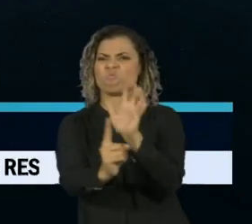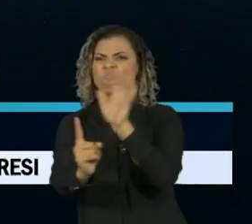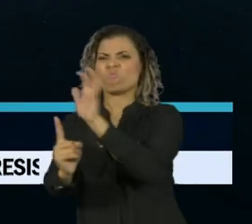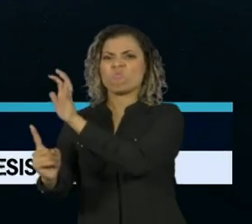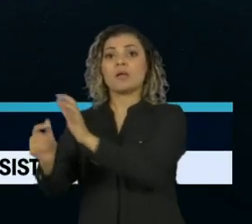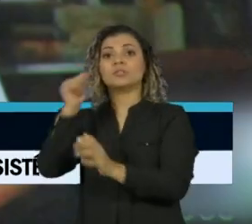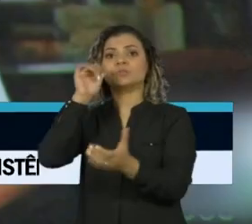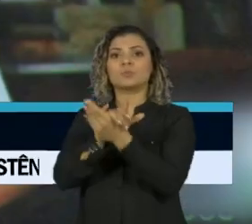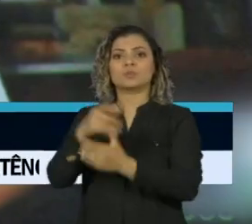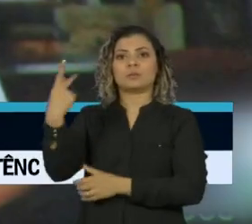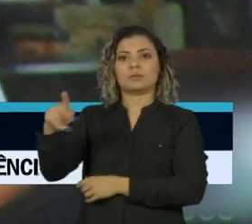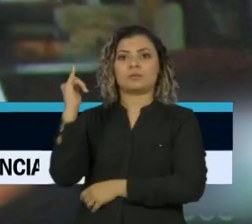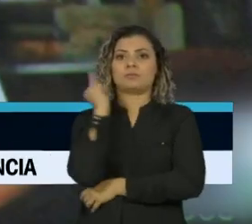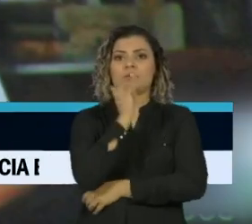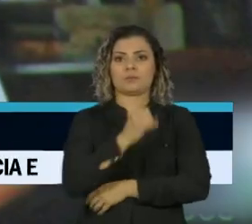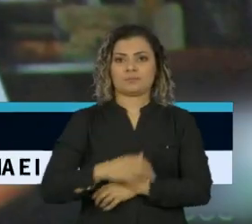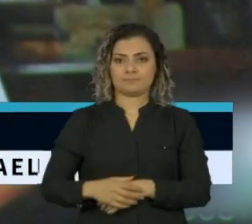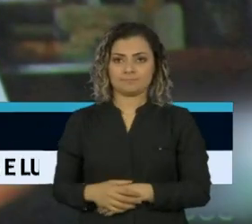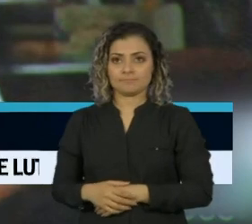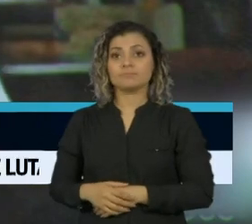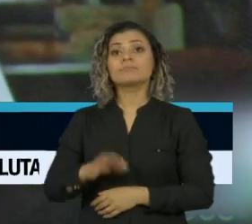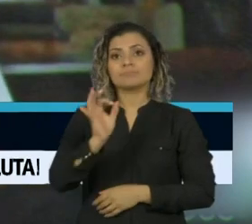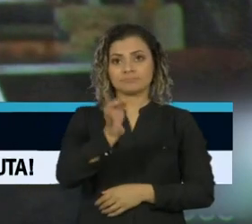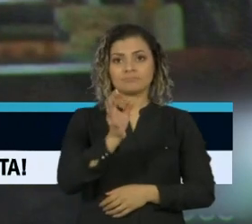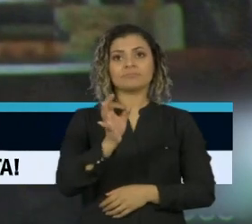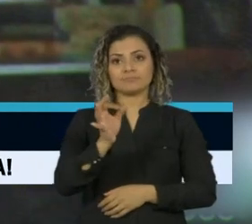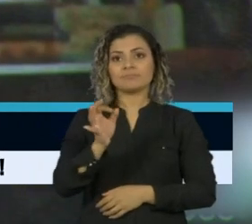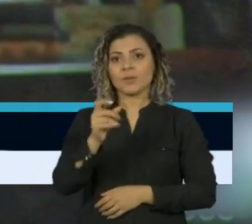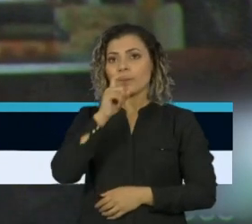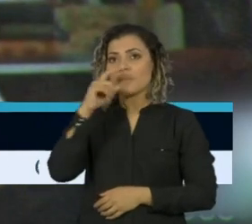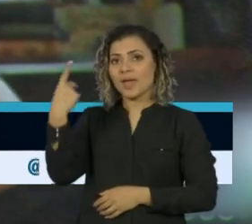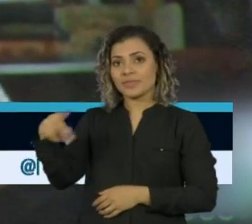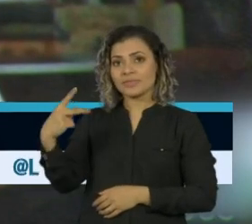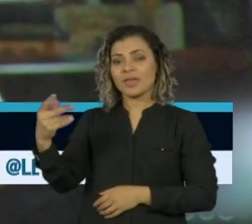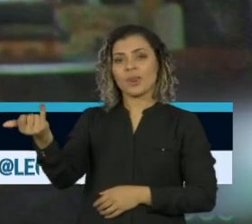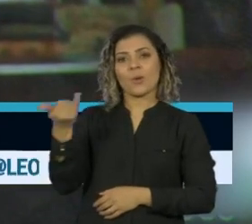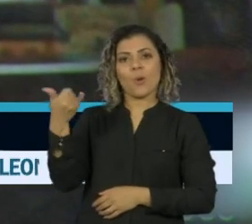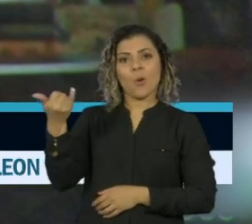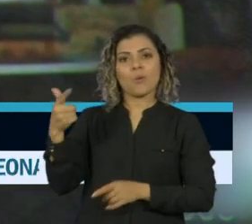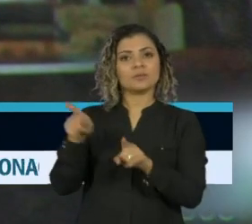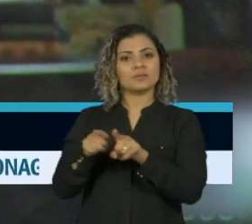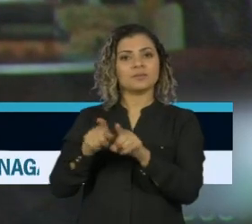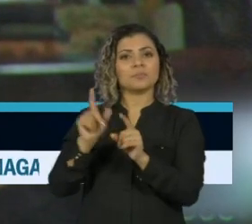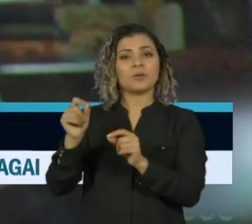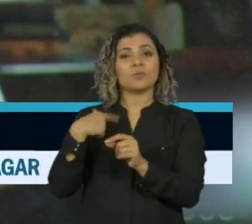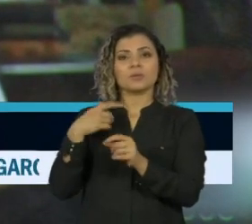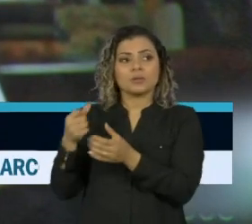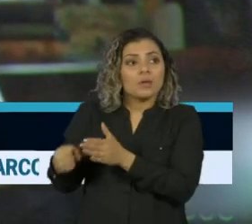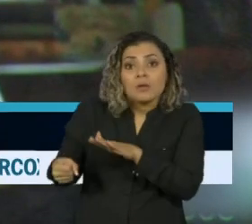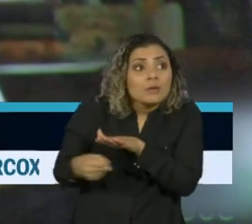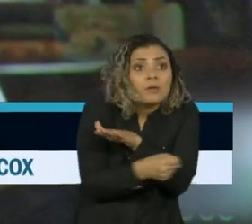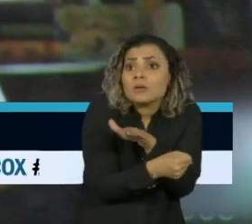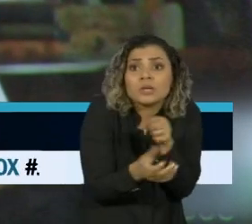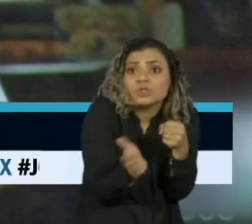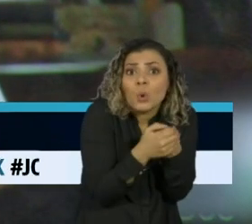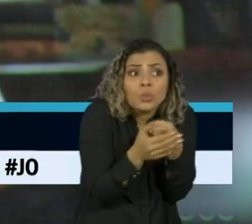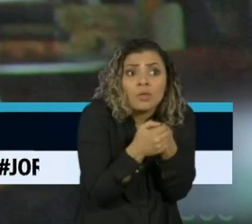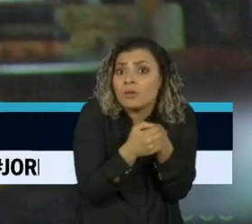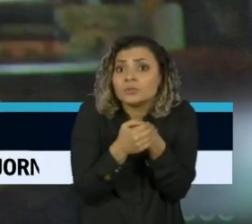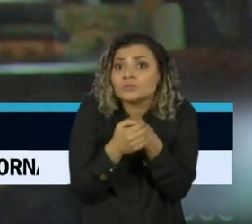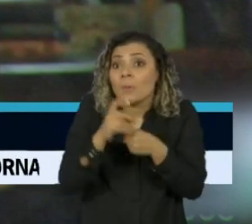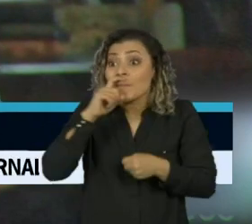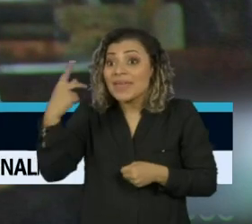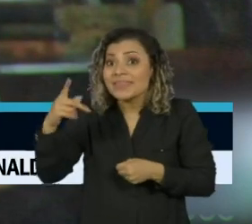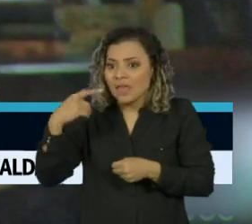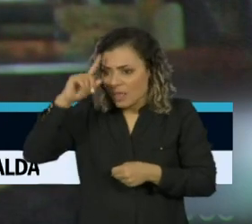sua ex-esposa. Ele lembrava do pai dele que o levava para o esconderijo, quando se dizia que os